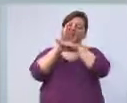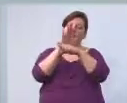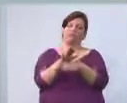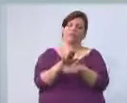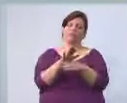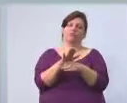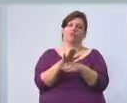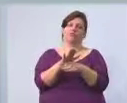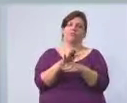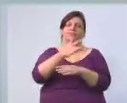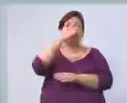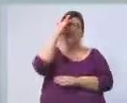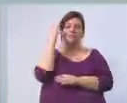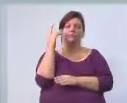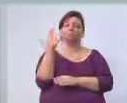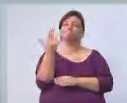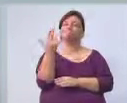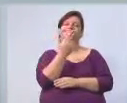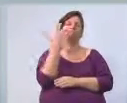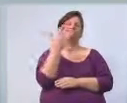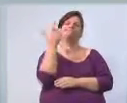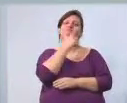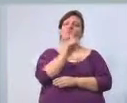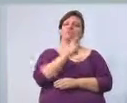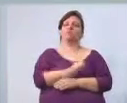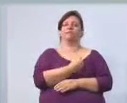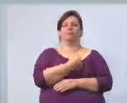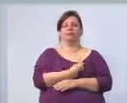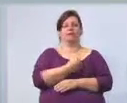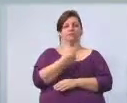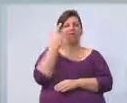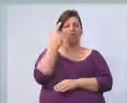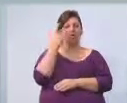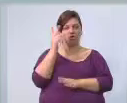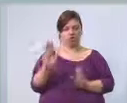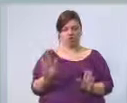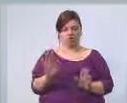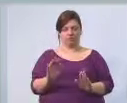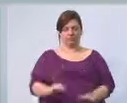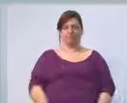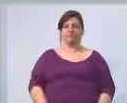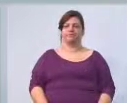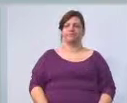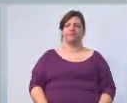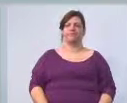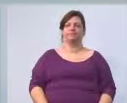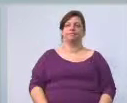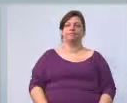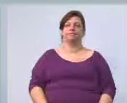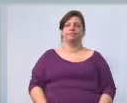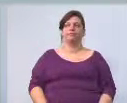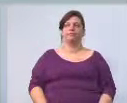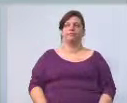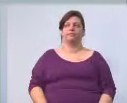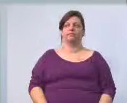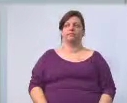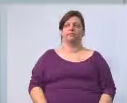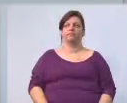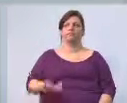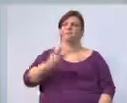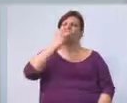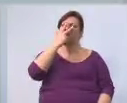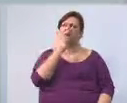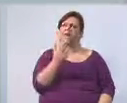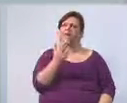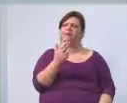aquele que não tem condições de sobreviver normalmente e dignamente. A estranheza grande é que parece